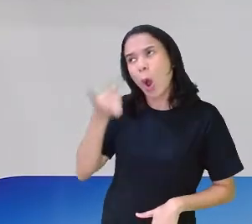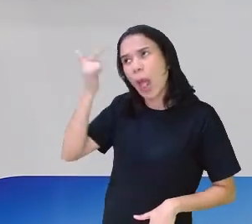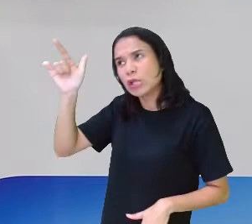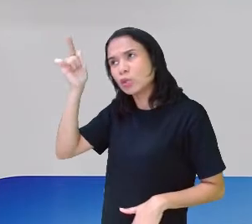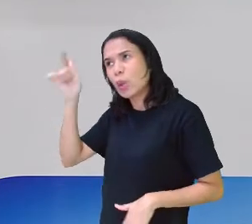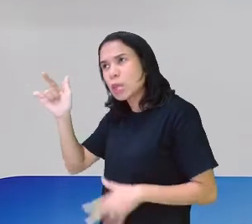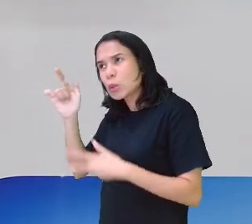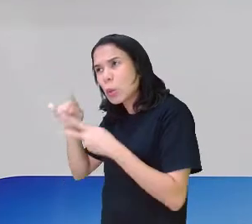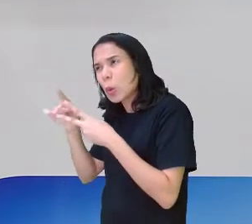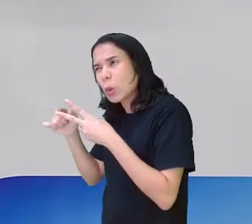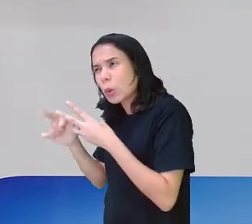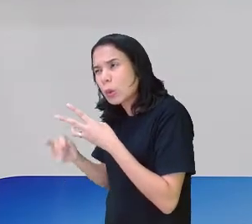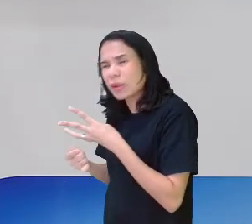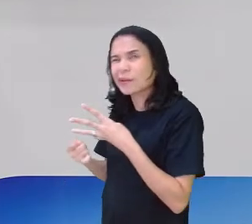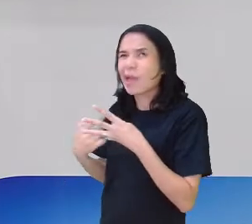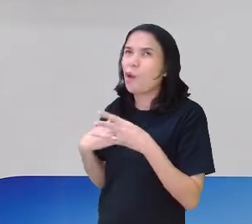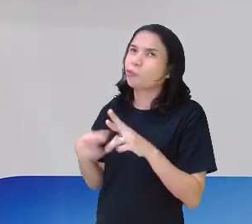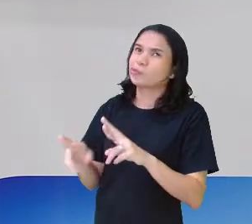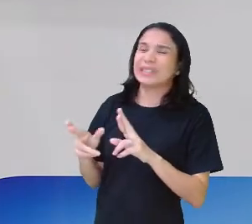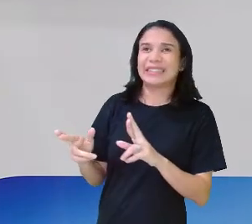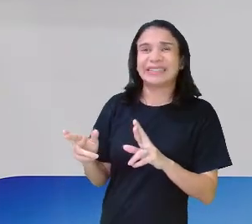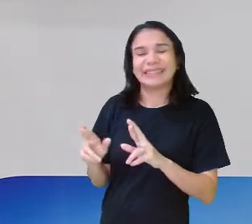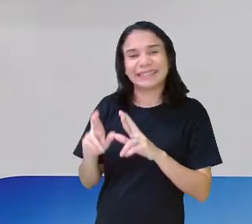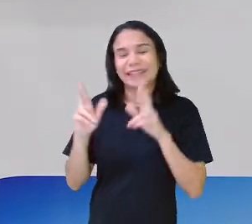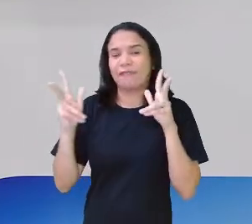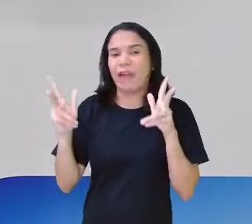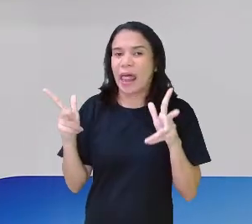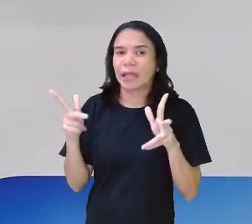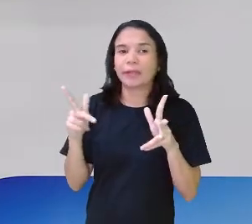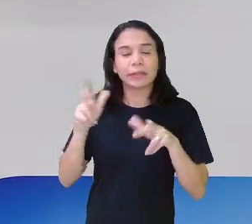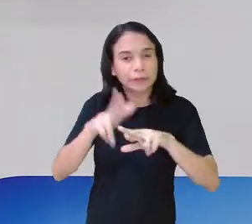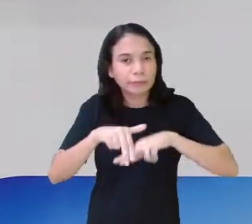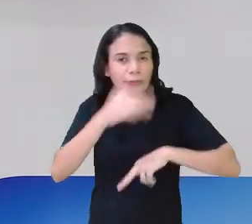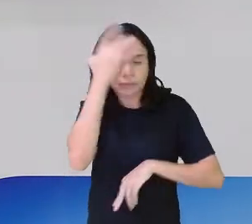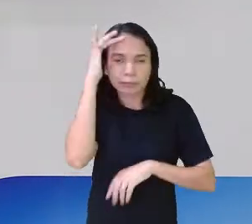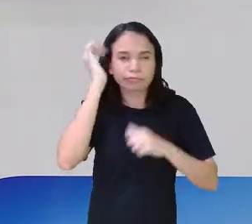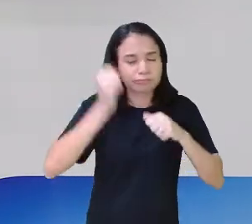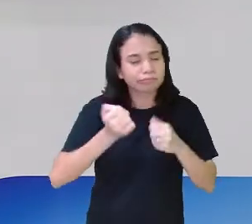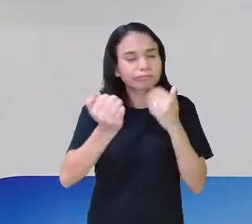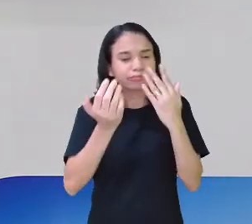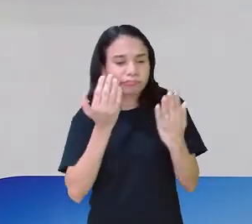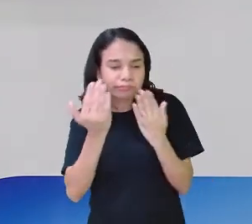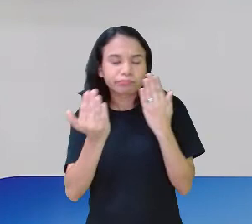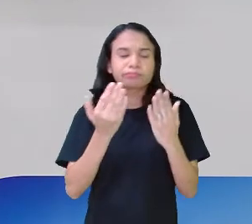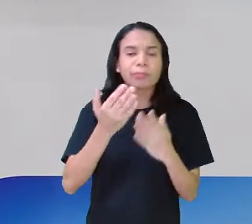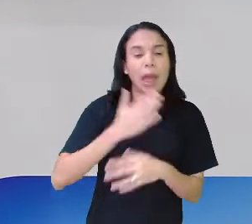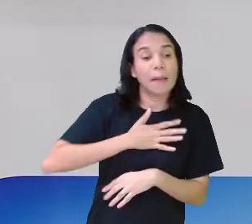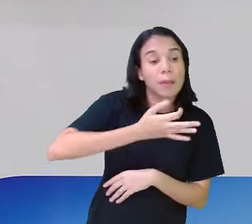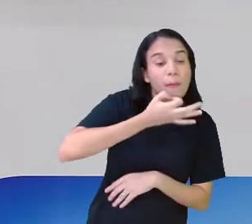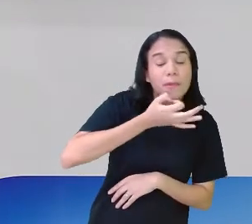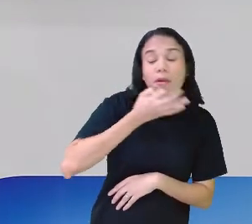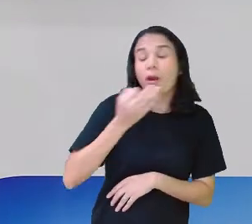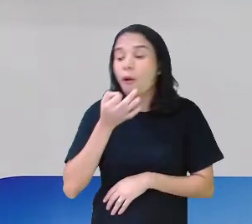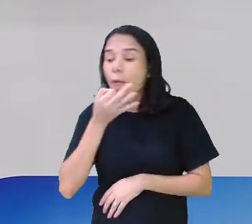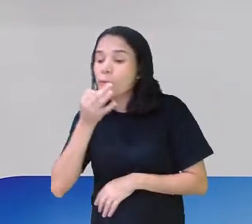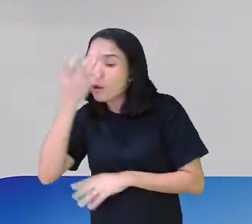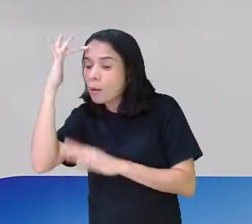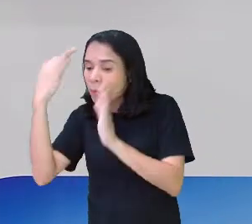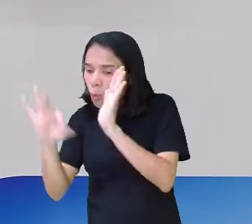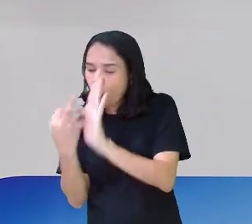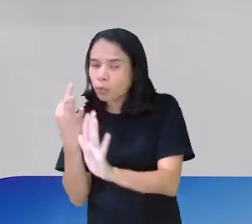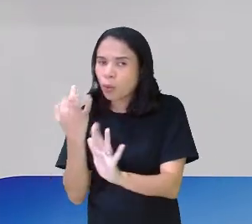poderia ter sido melhor, eu esperava mais. Então, você pode depois comparar a sua opinião e a do autor. Foi